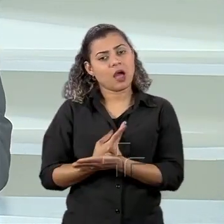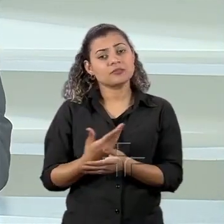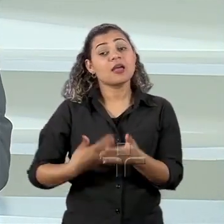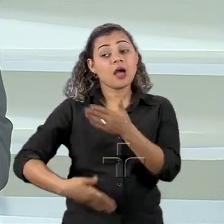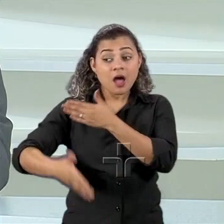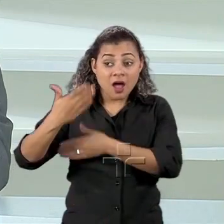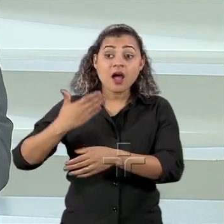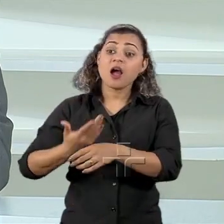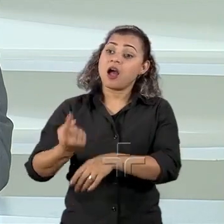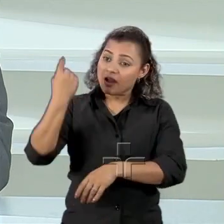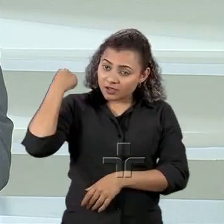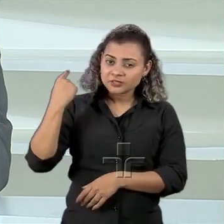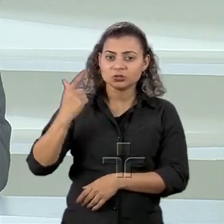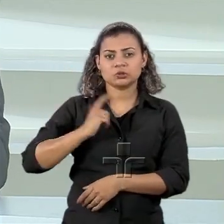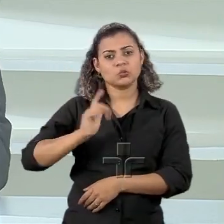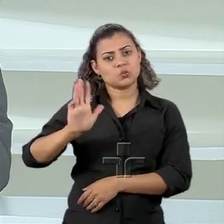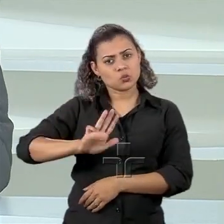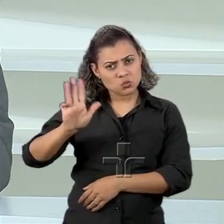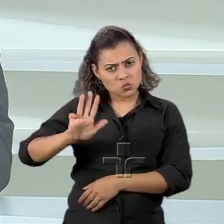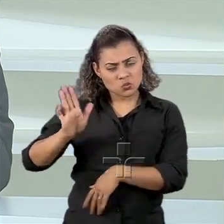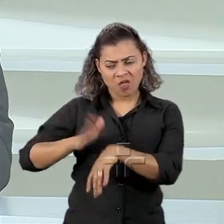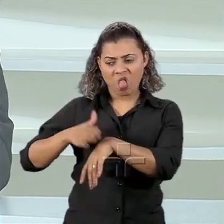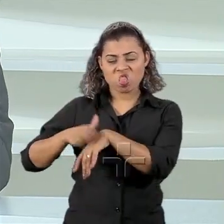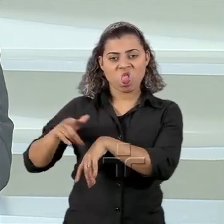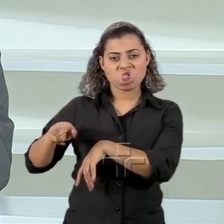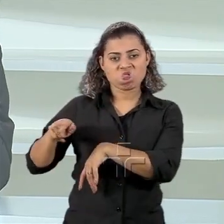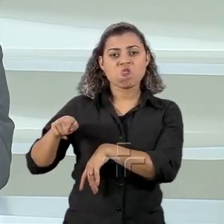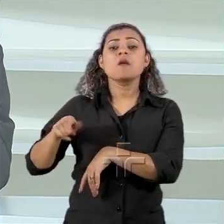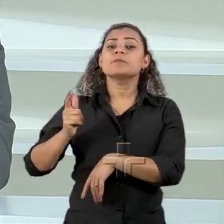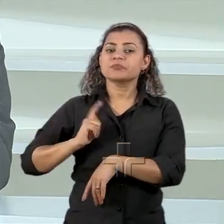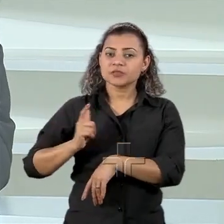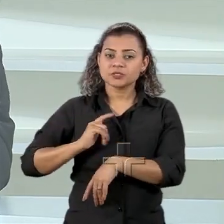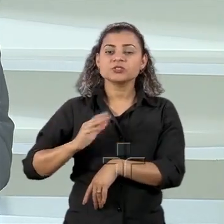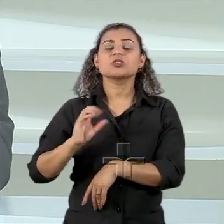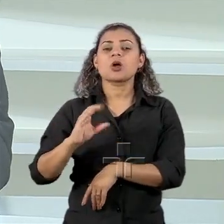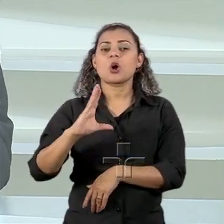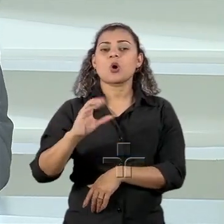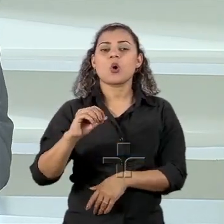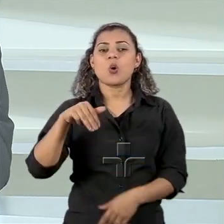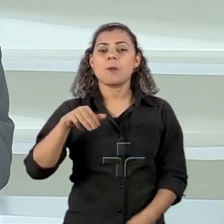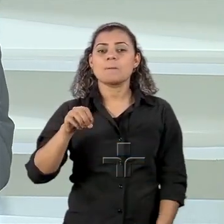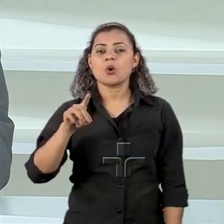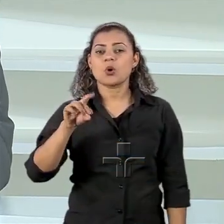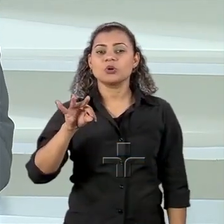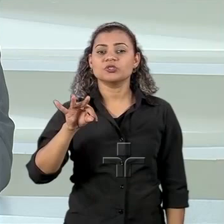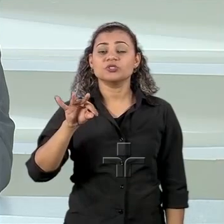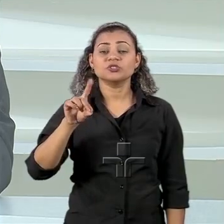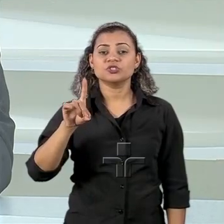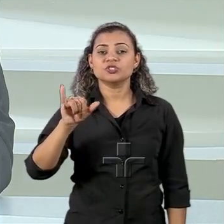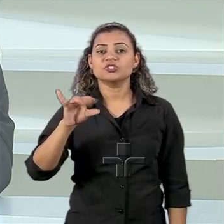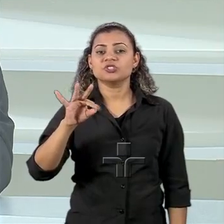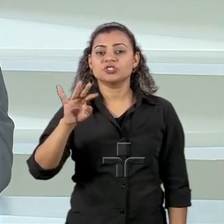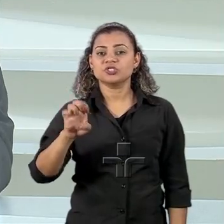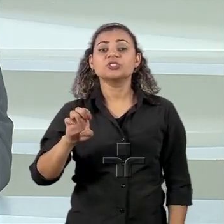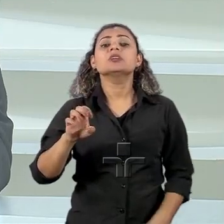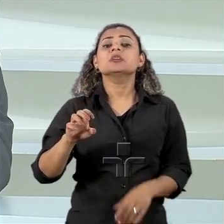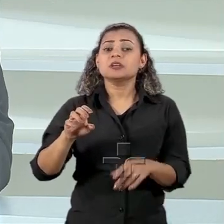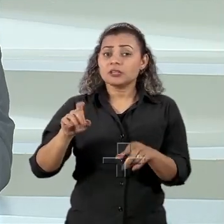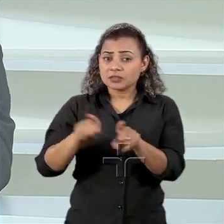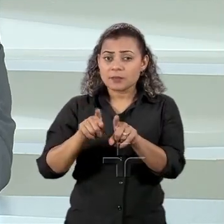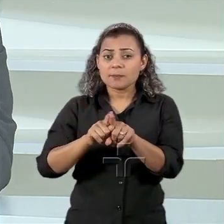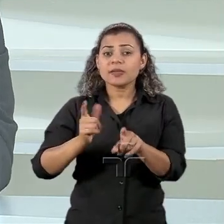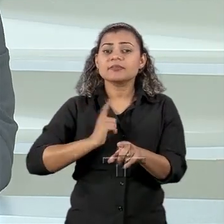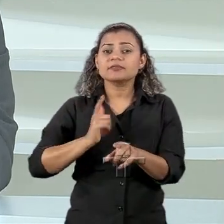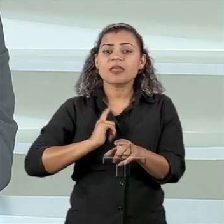governo Lula surfou na onda de commodities, quer dizer, positivamente, aproveitou esse momento,